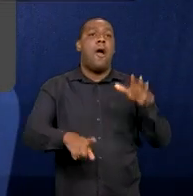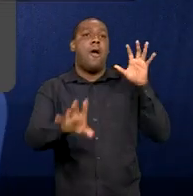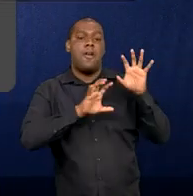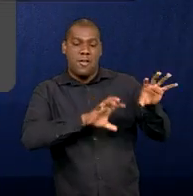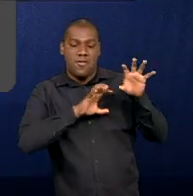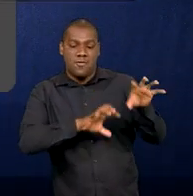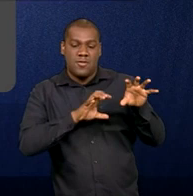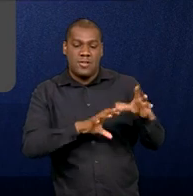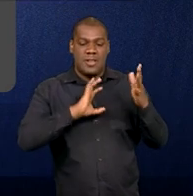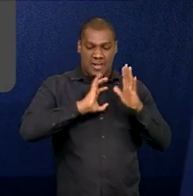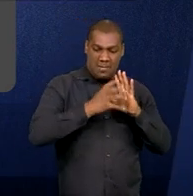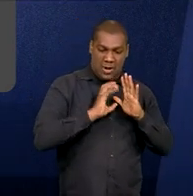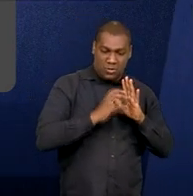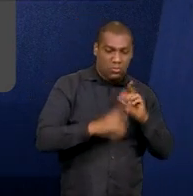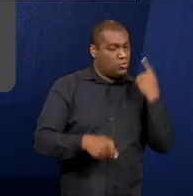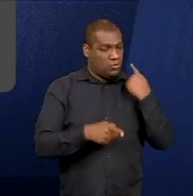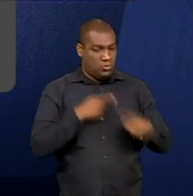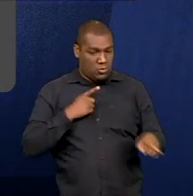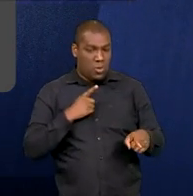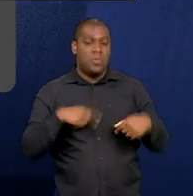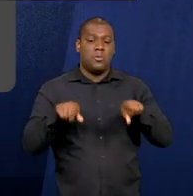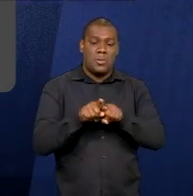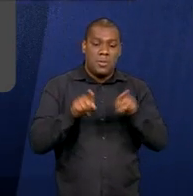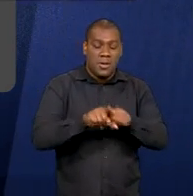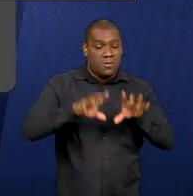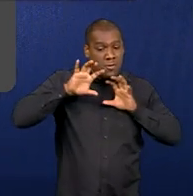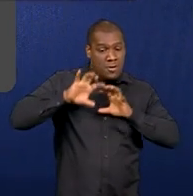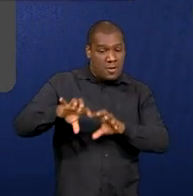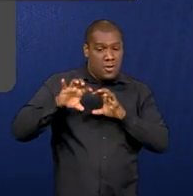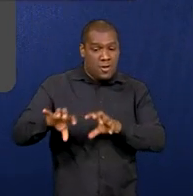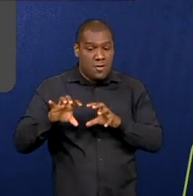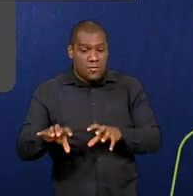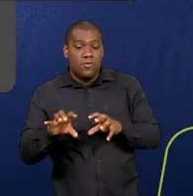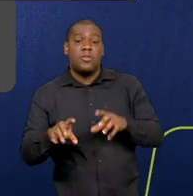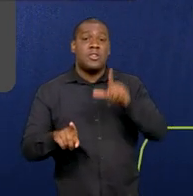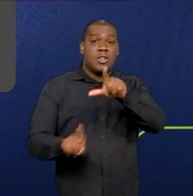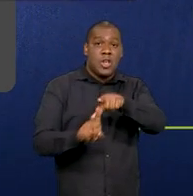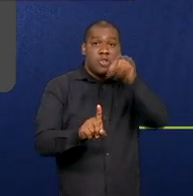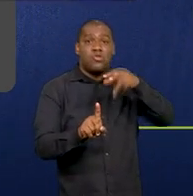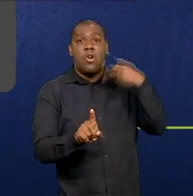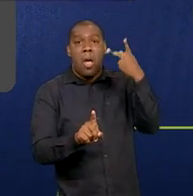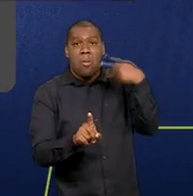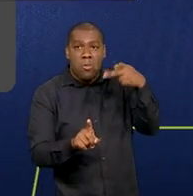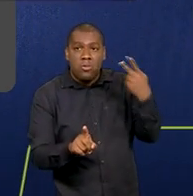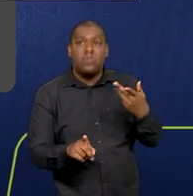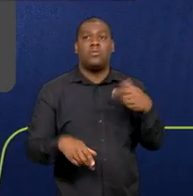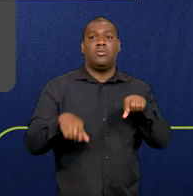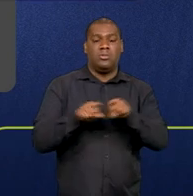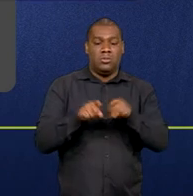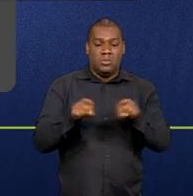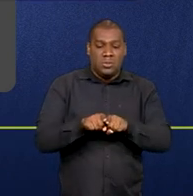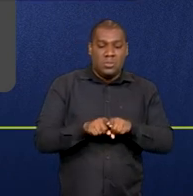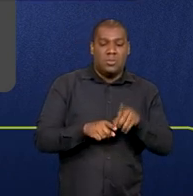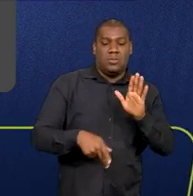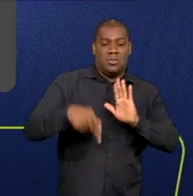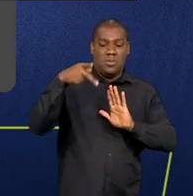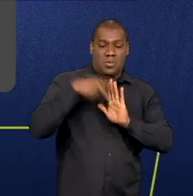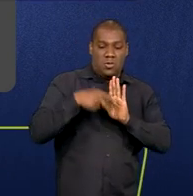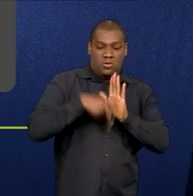políticos, federações e coligações, cargos eletivos, propostas de governo, projetos de lei,